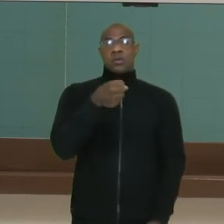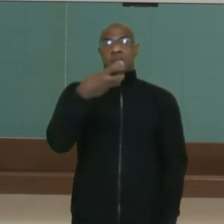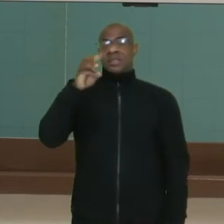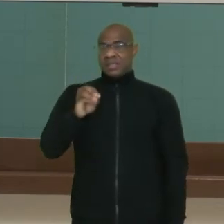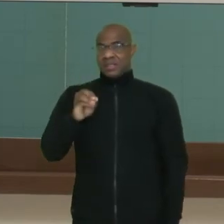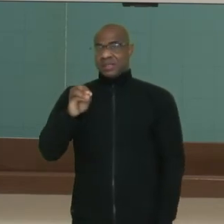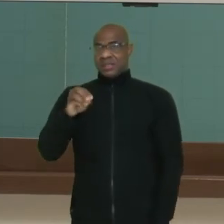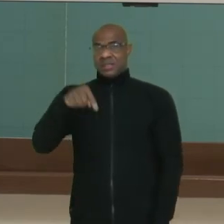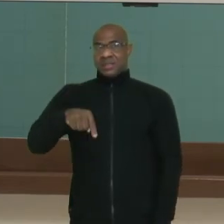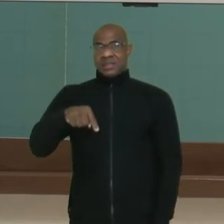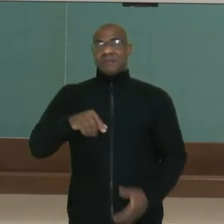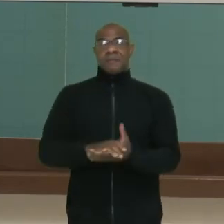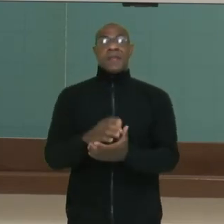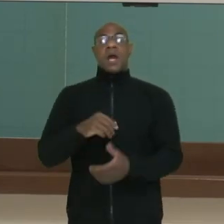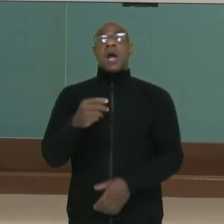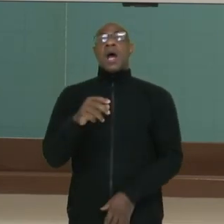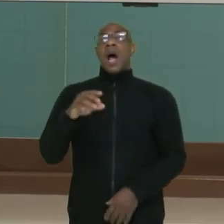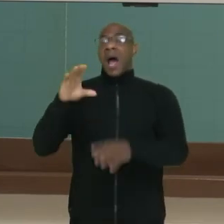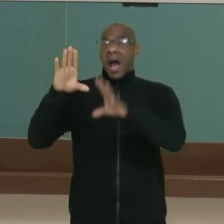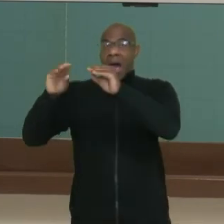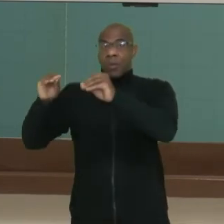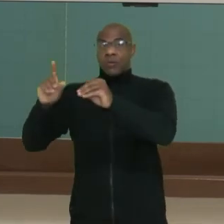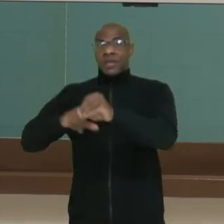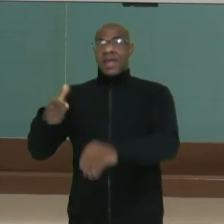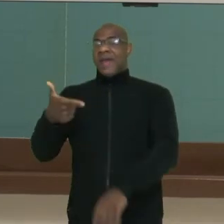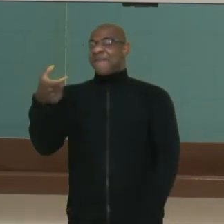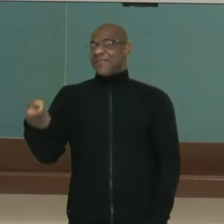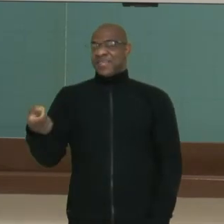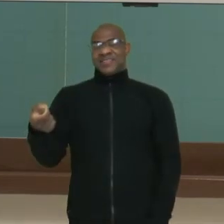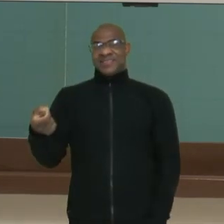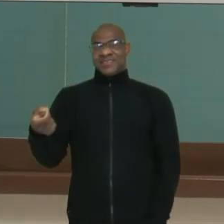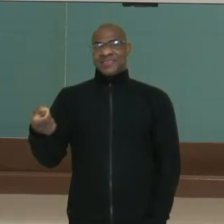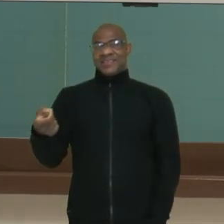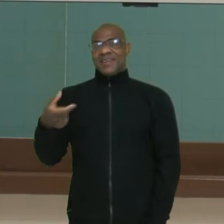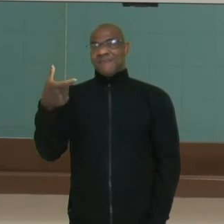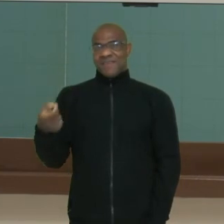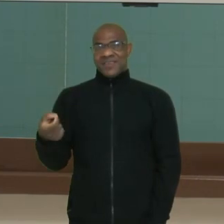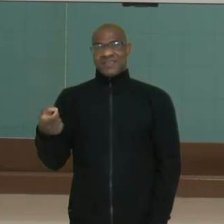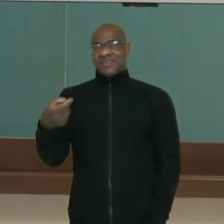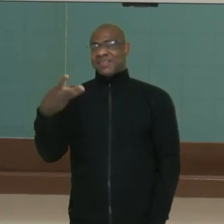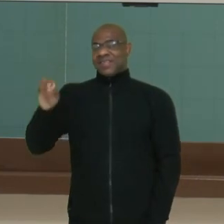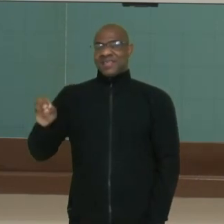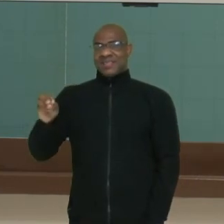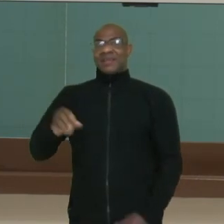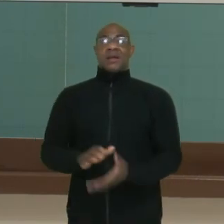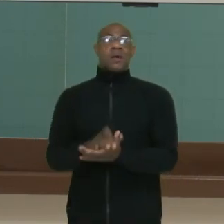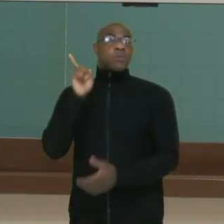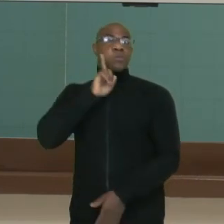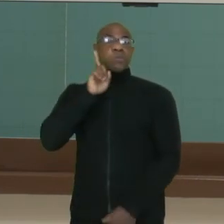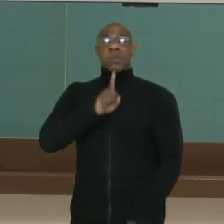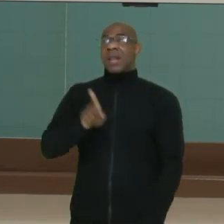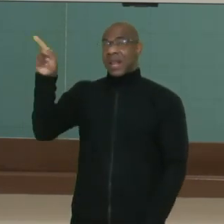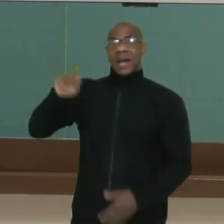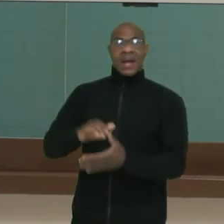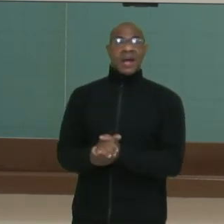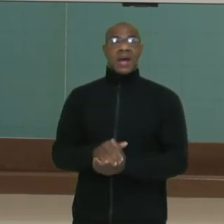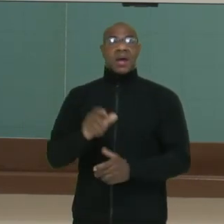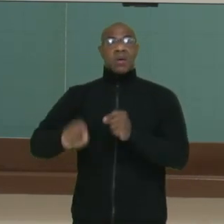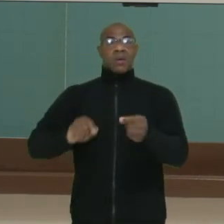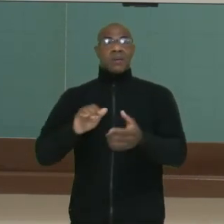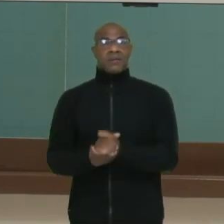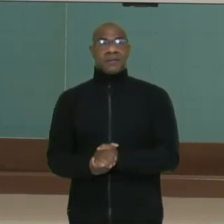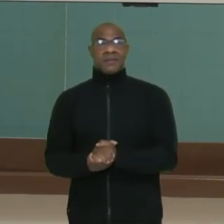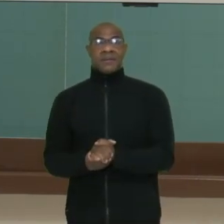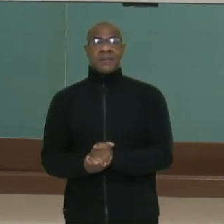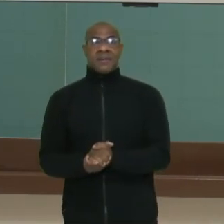Quando é 8 e 30 da noite, nós falamos 20 e 30. Nos Estados Unidos, é 8 30 a